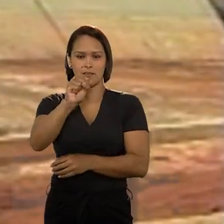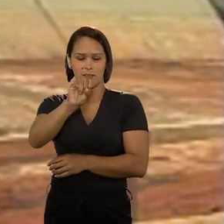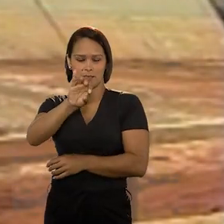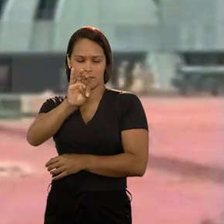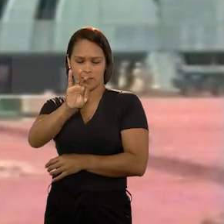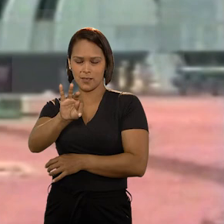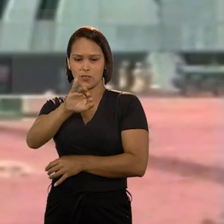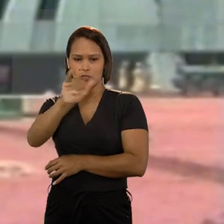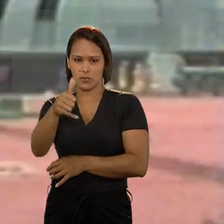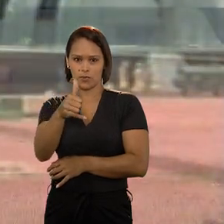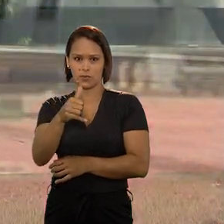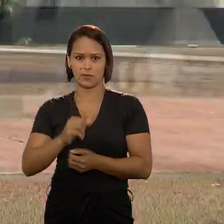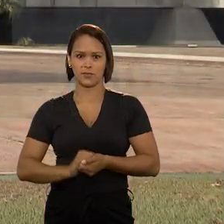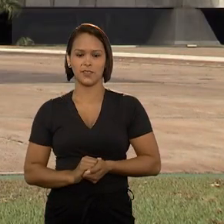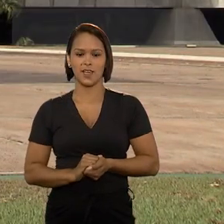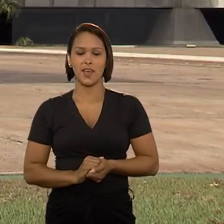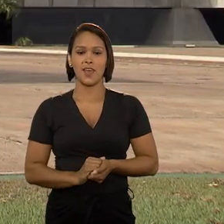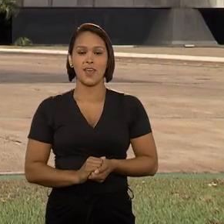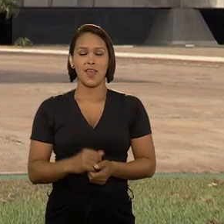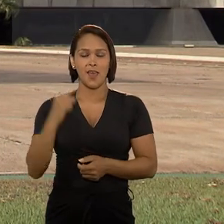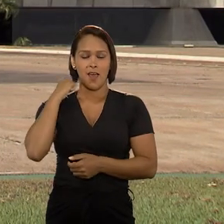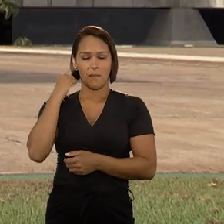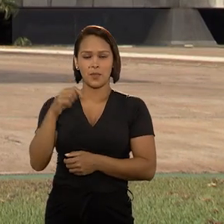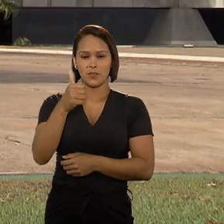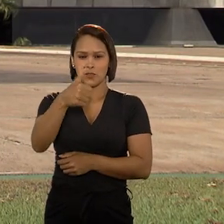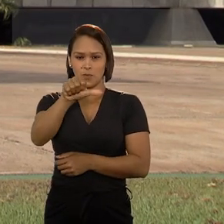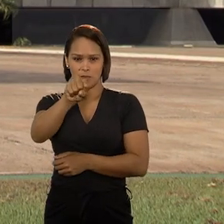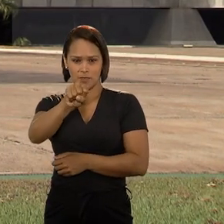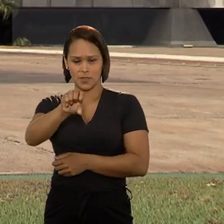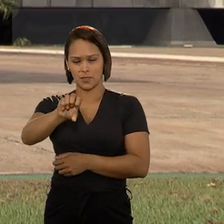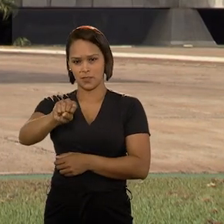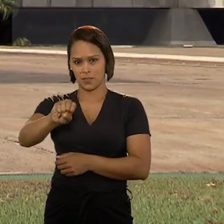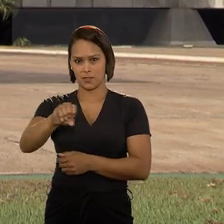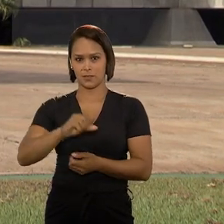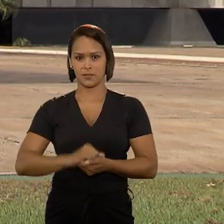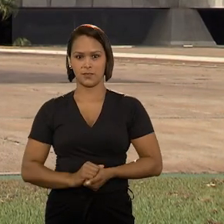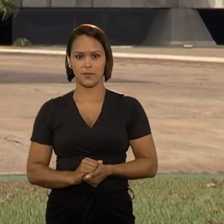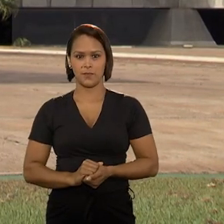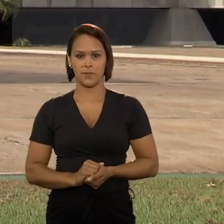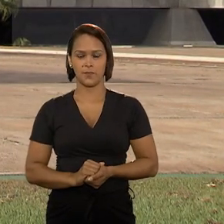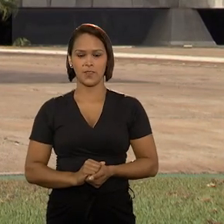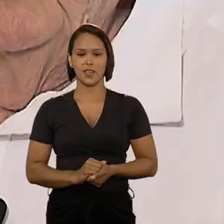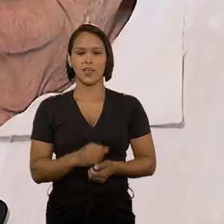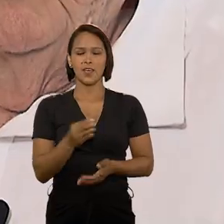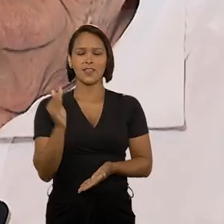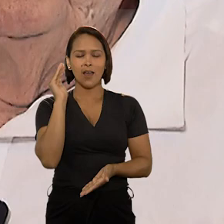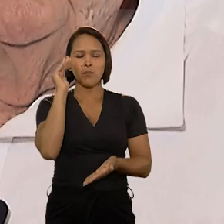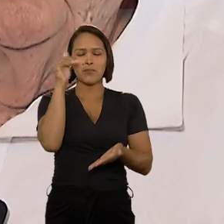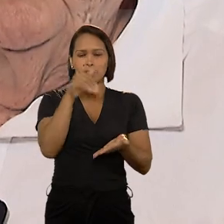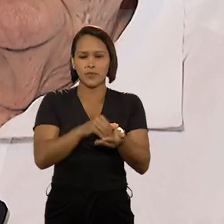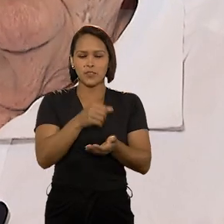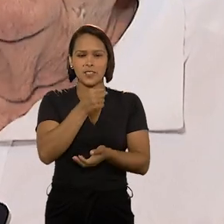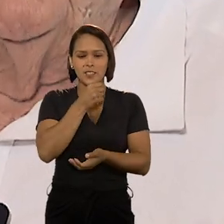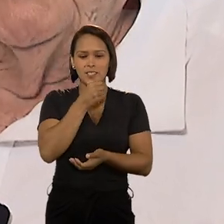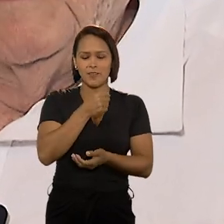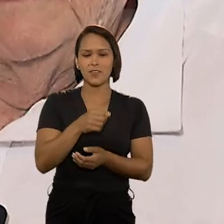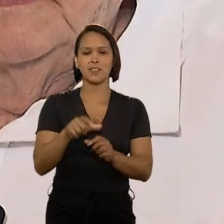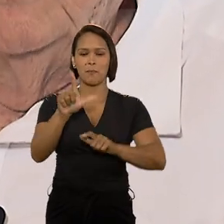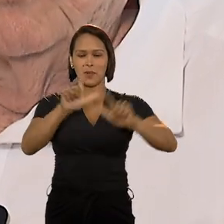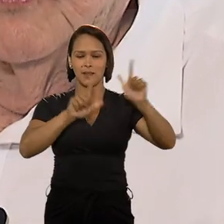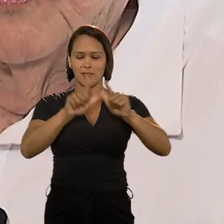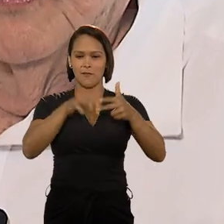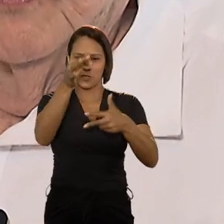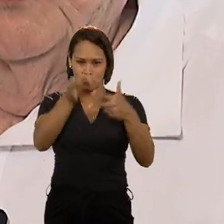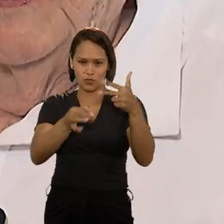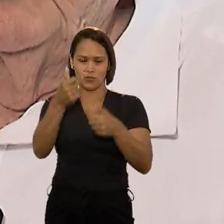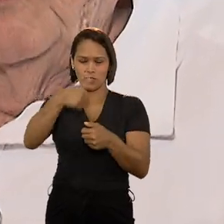criação do Superior Tribunal de Justiça, instalado em abril de 1989. Em sua última entrevista para a